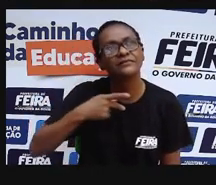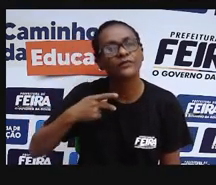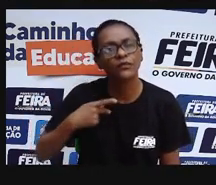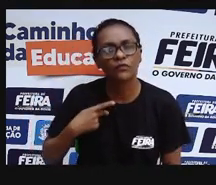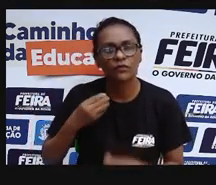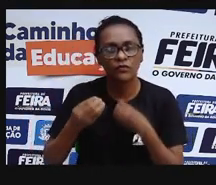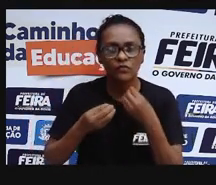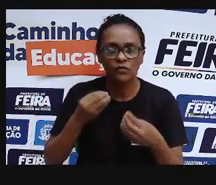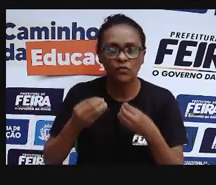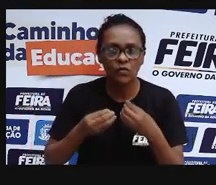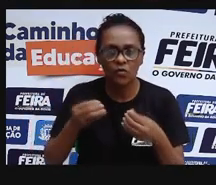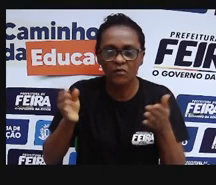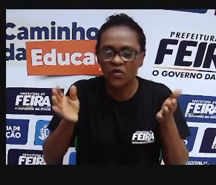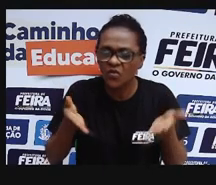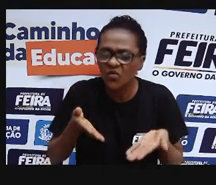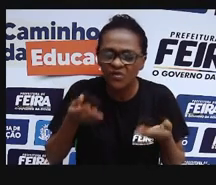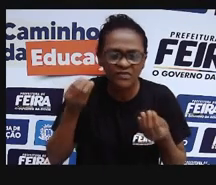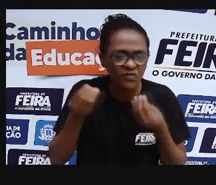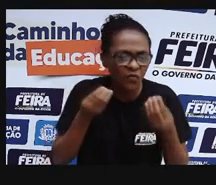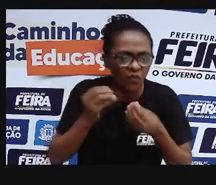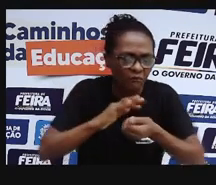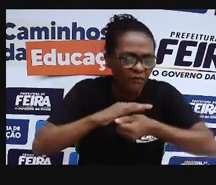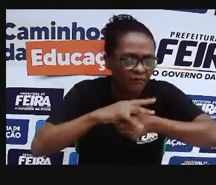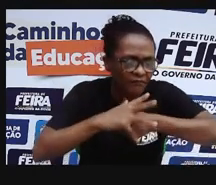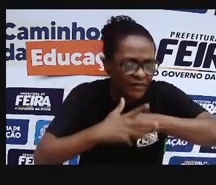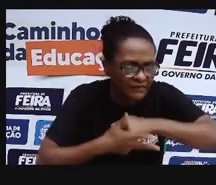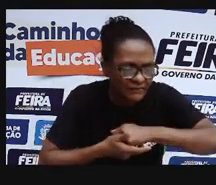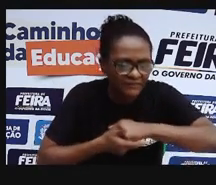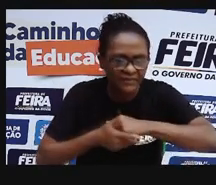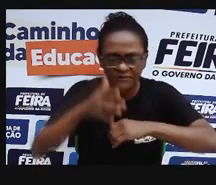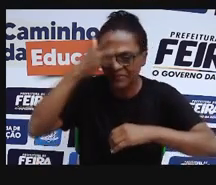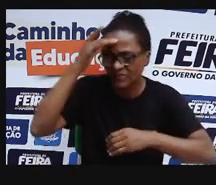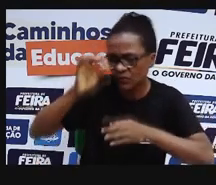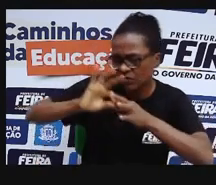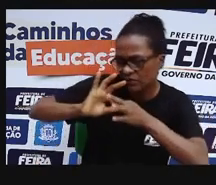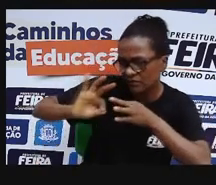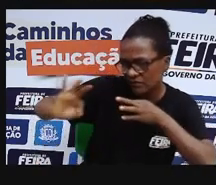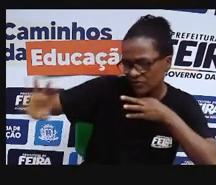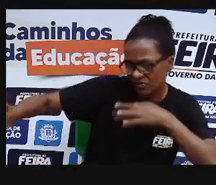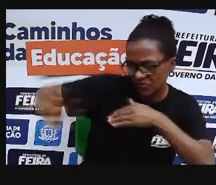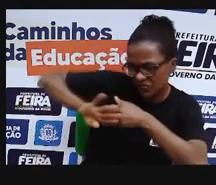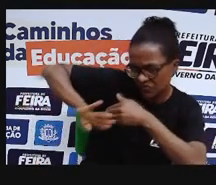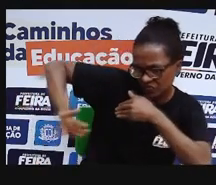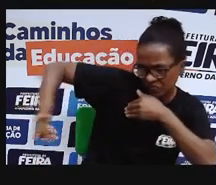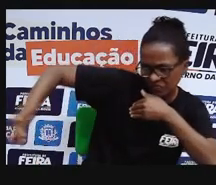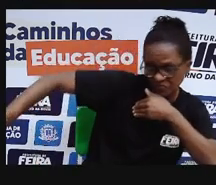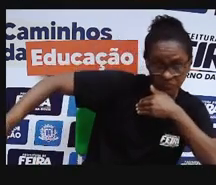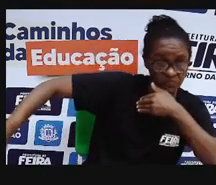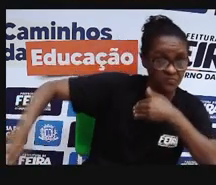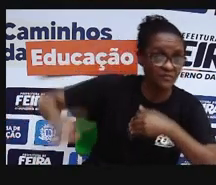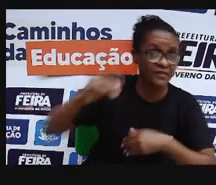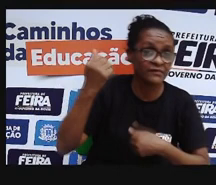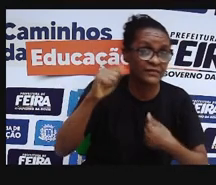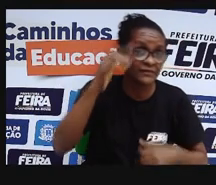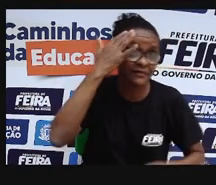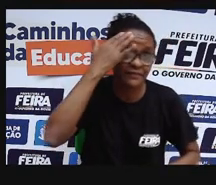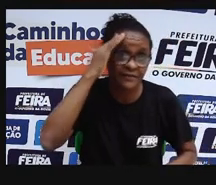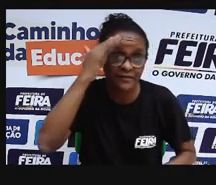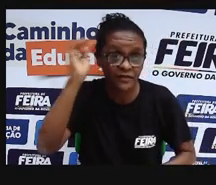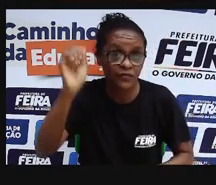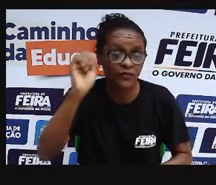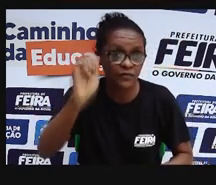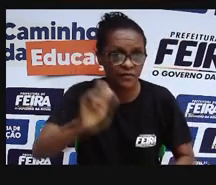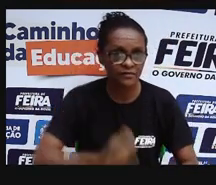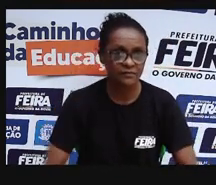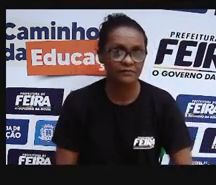nossa realidade, né, de pandemia, de distanciamento social, a gente precisa entender o que que é que está